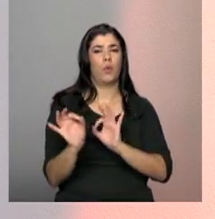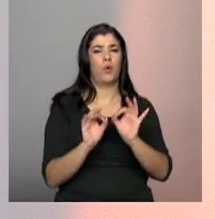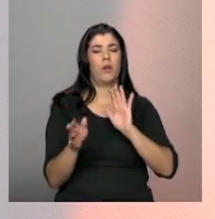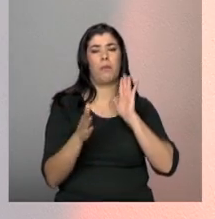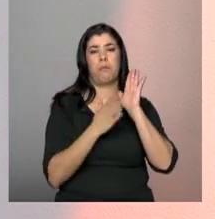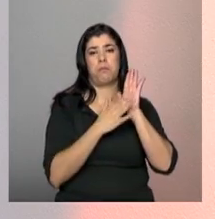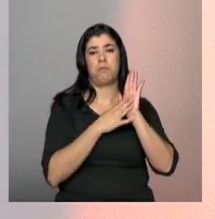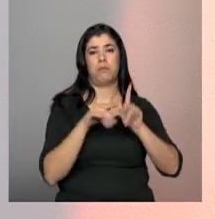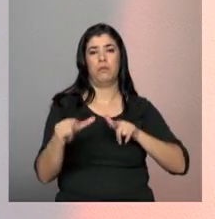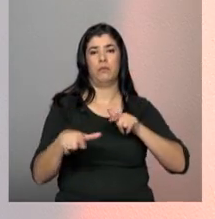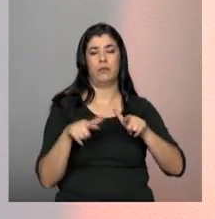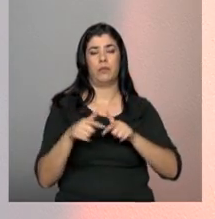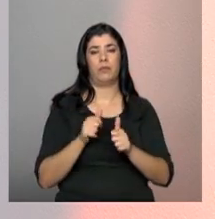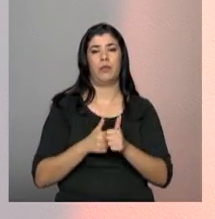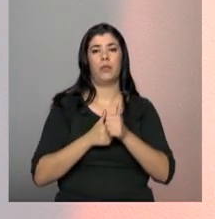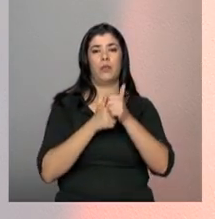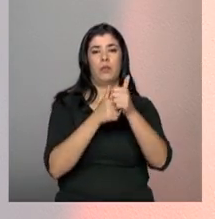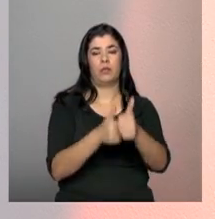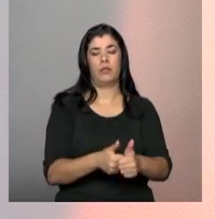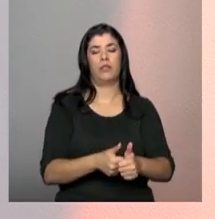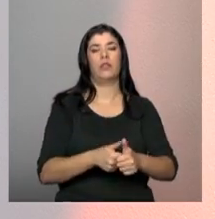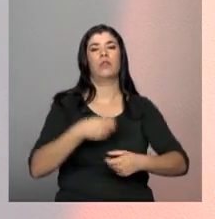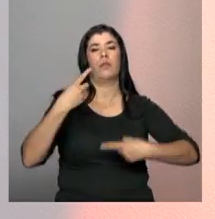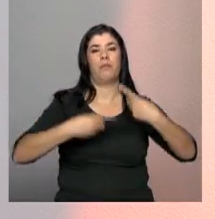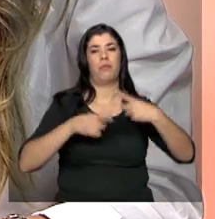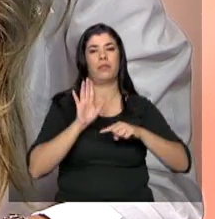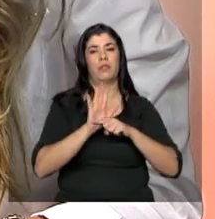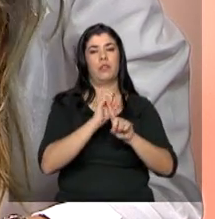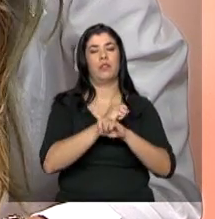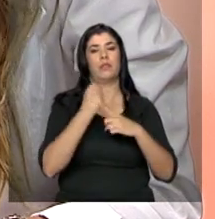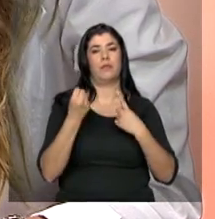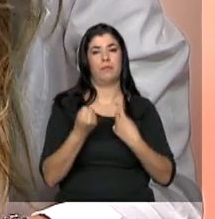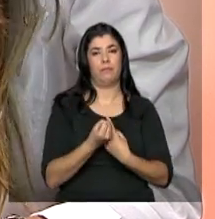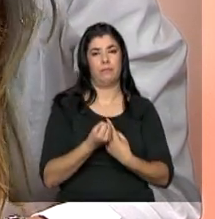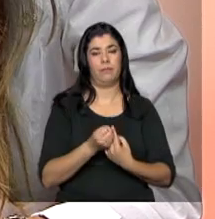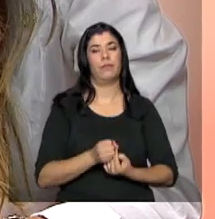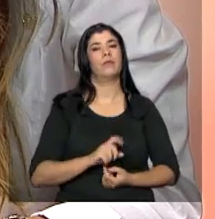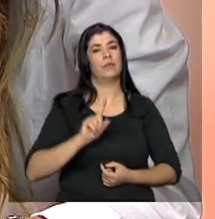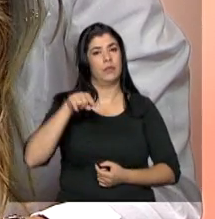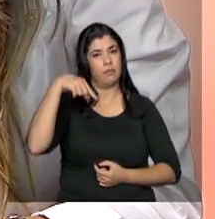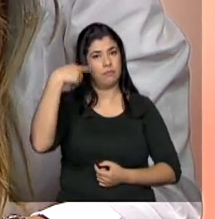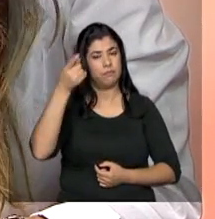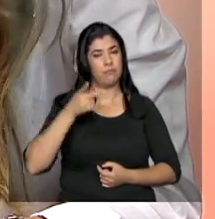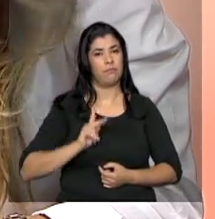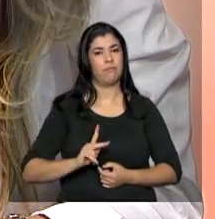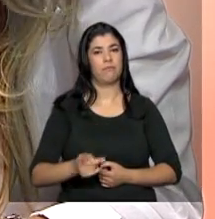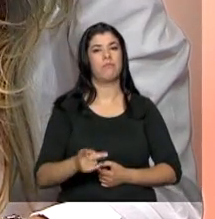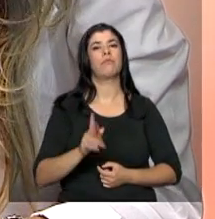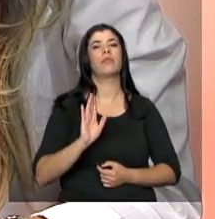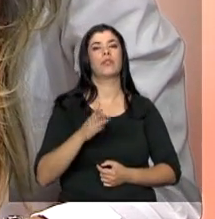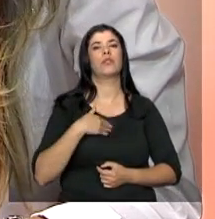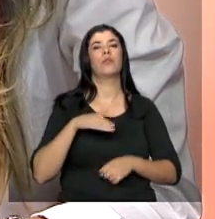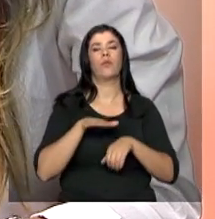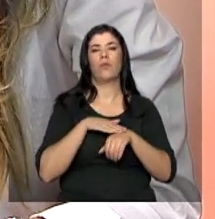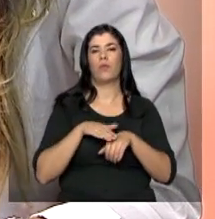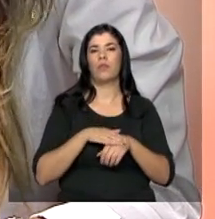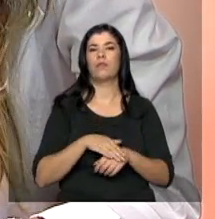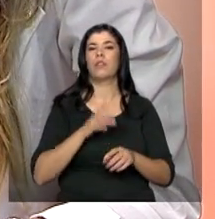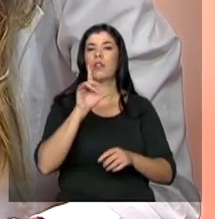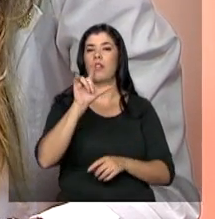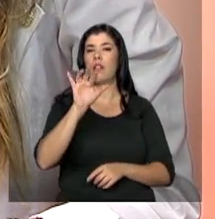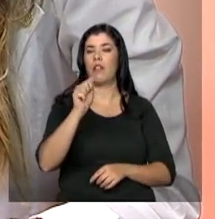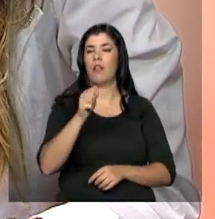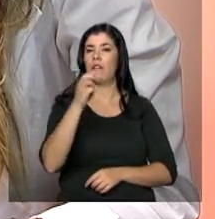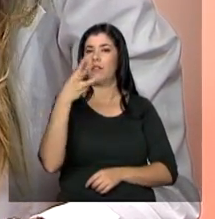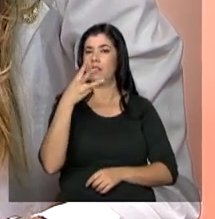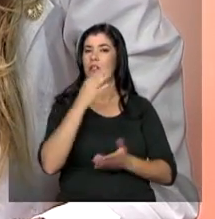propostas, né? Para a condução da política de assistência social. Presidente, a gente continua a nossa conversa daqui a pouco. Ok. Leia, a gente se encontra no